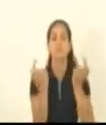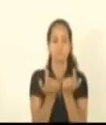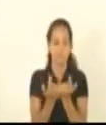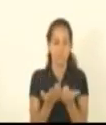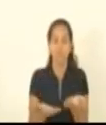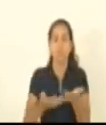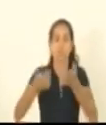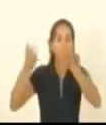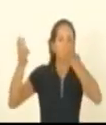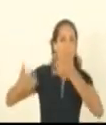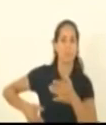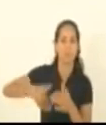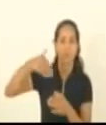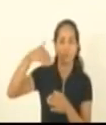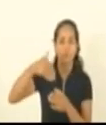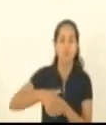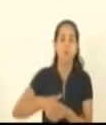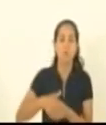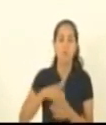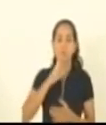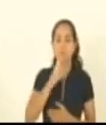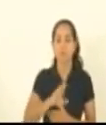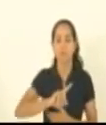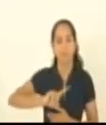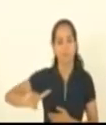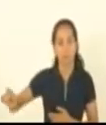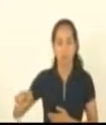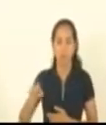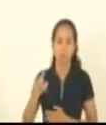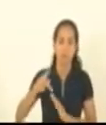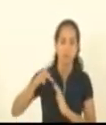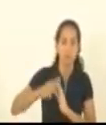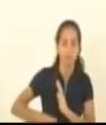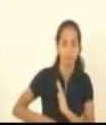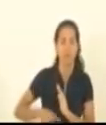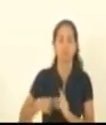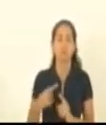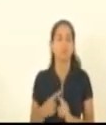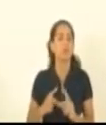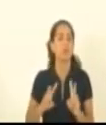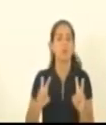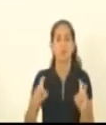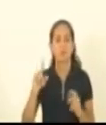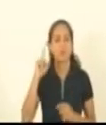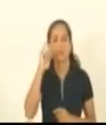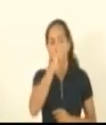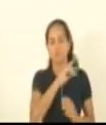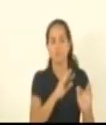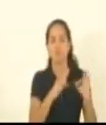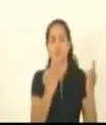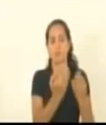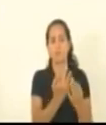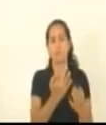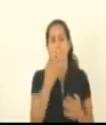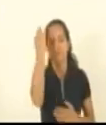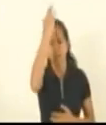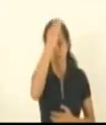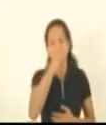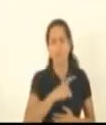justificar nosso voto não nesse projeto em detrimento justamente da dificuldade que as famílias capixabas passam